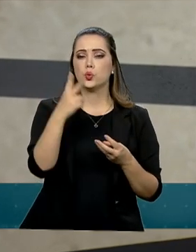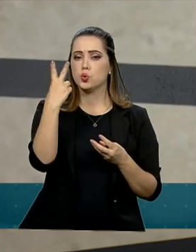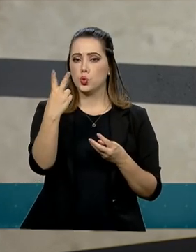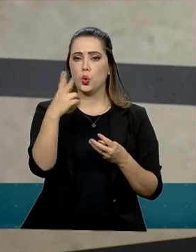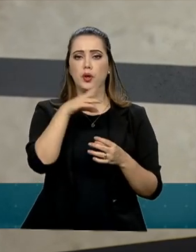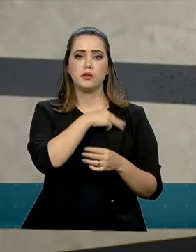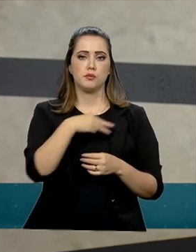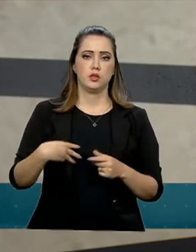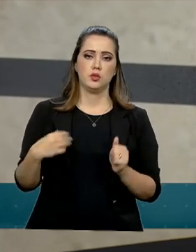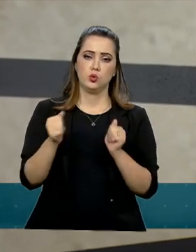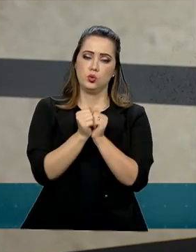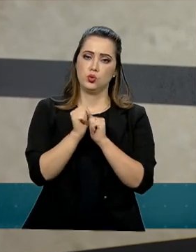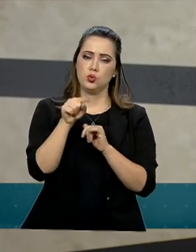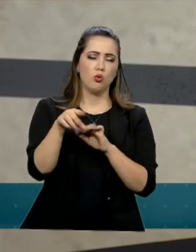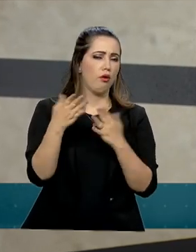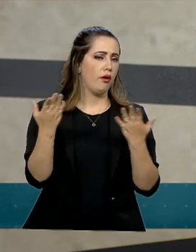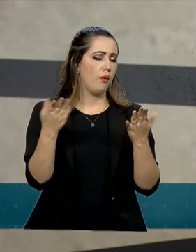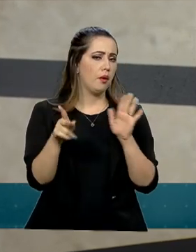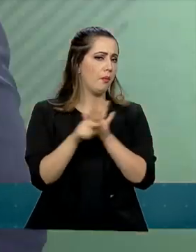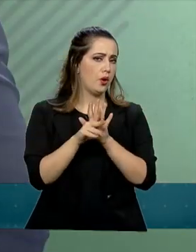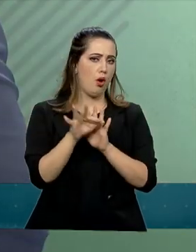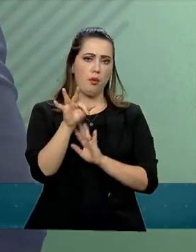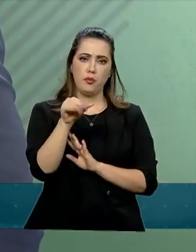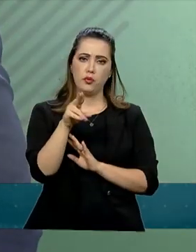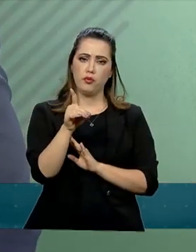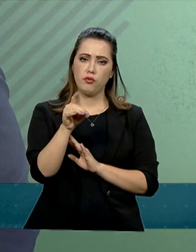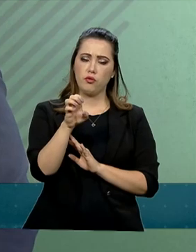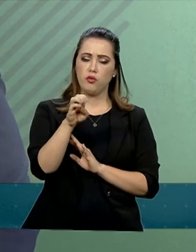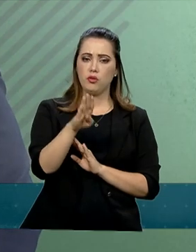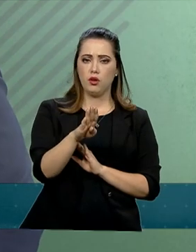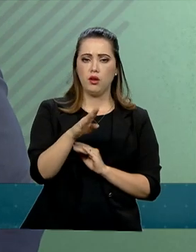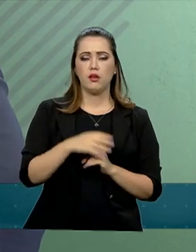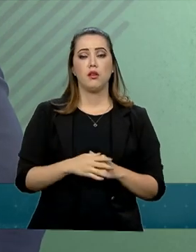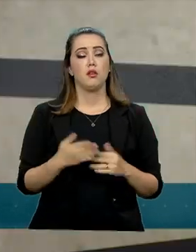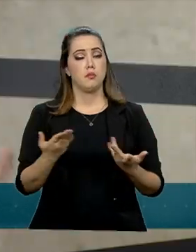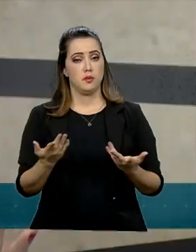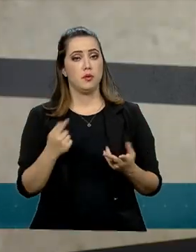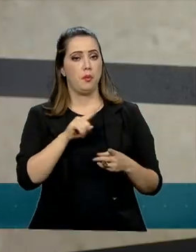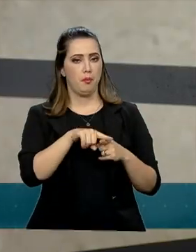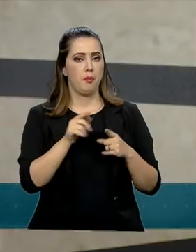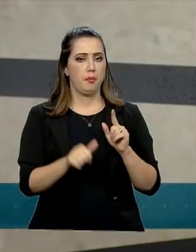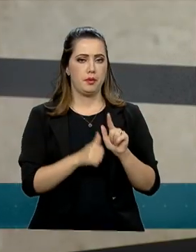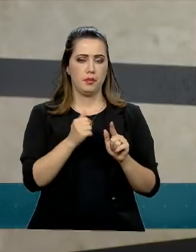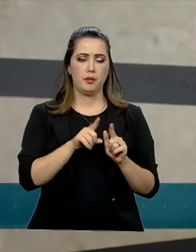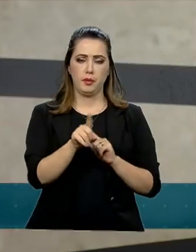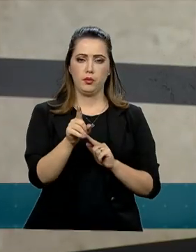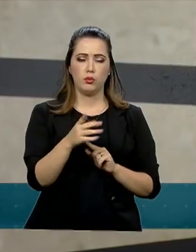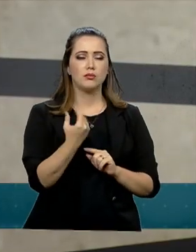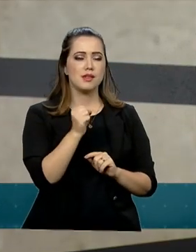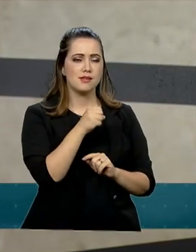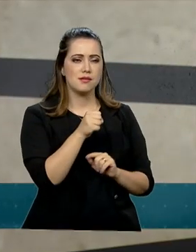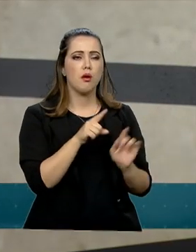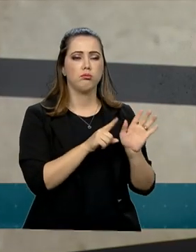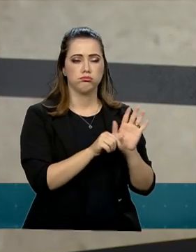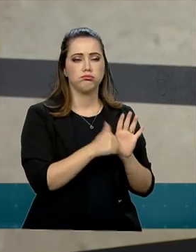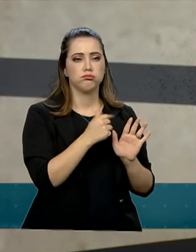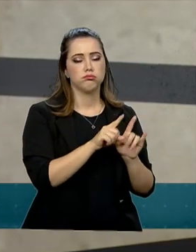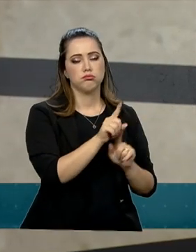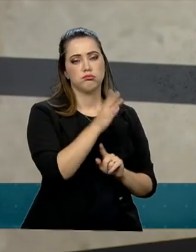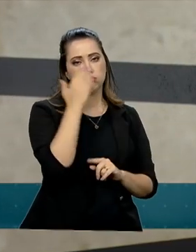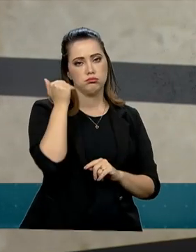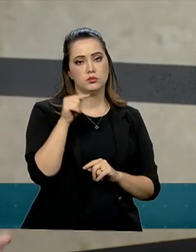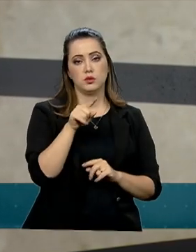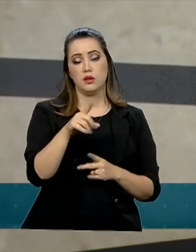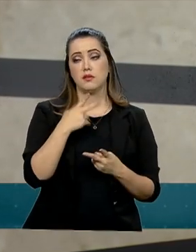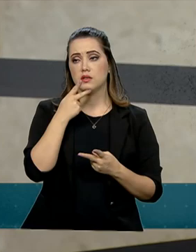a proposta do Fundeb, foi enviado. Fundeb, que foi a pergunta que você adiantou. E a outra, mas uma curiosidade mesmo. Quando o senhor fala que o presidente